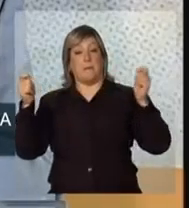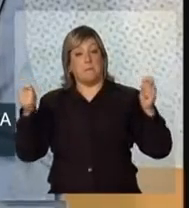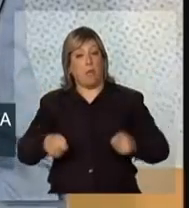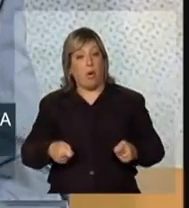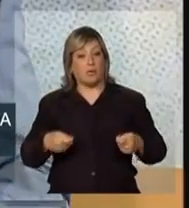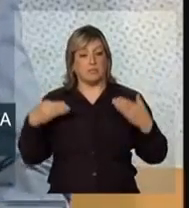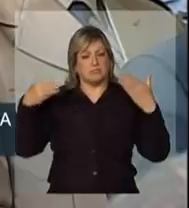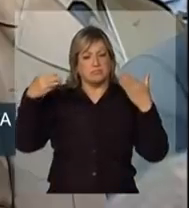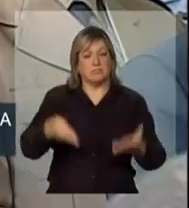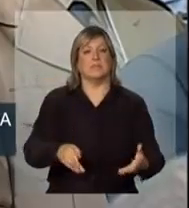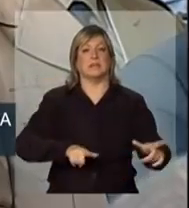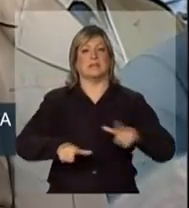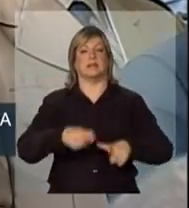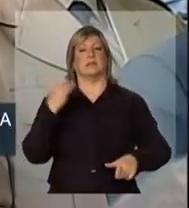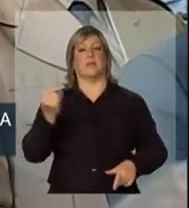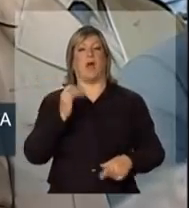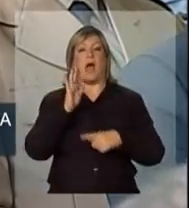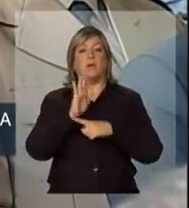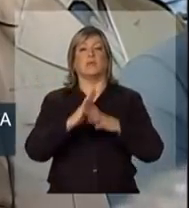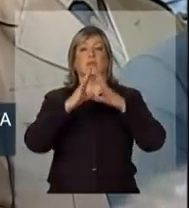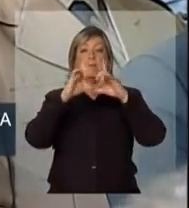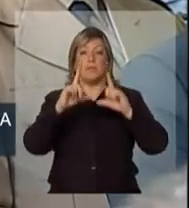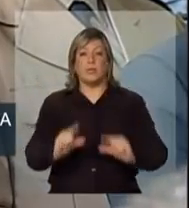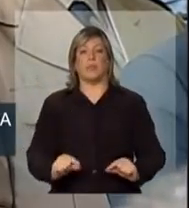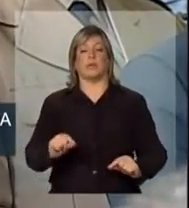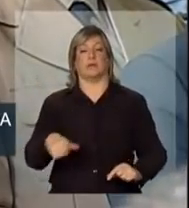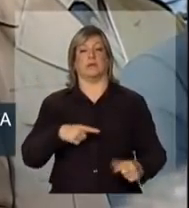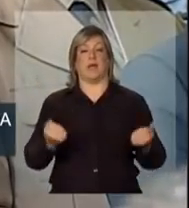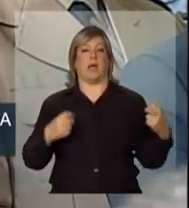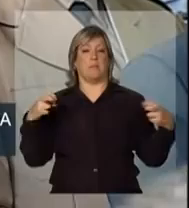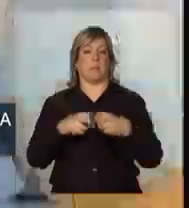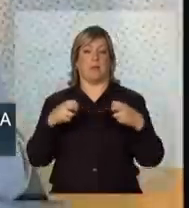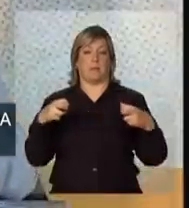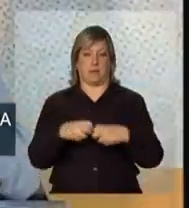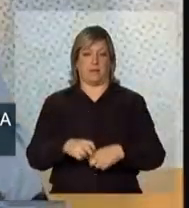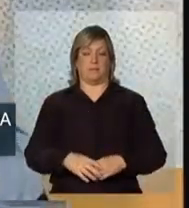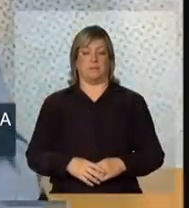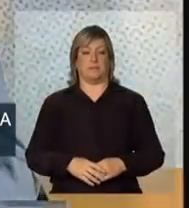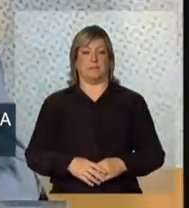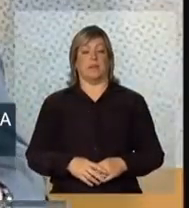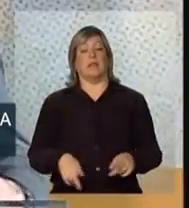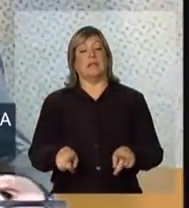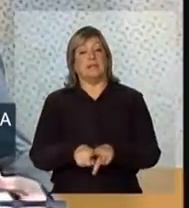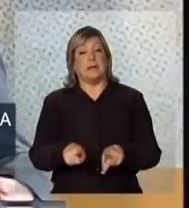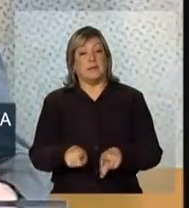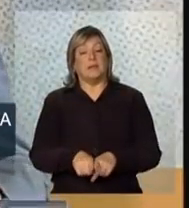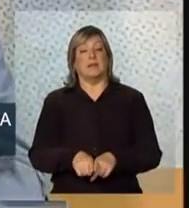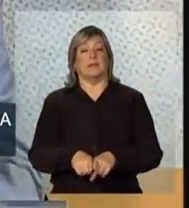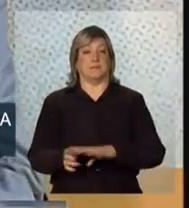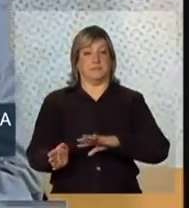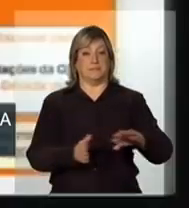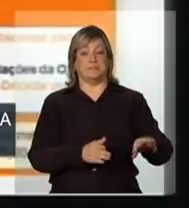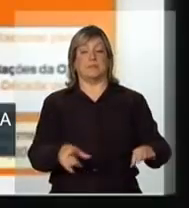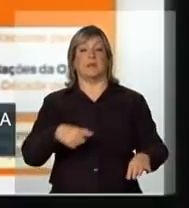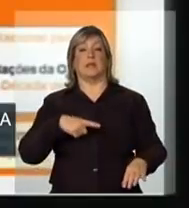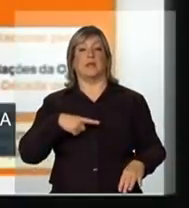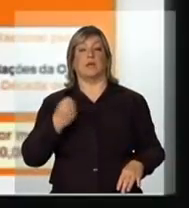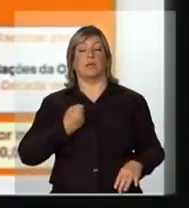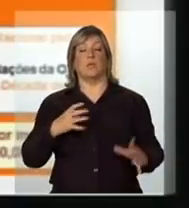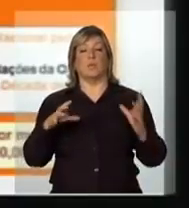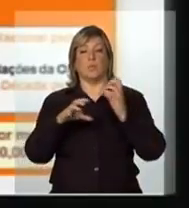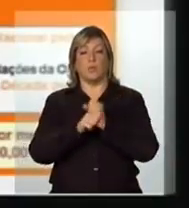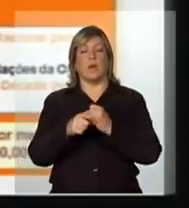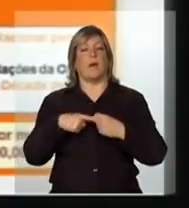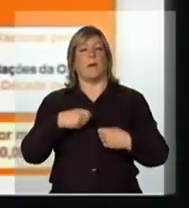ator importante nessa redução do acidente de trânsito. Pode passar. Por último, esses resultados que nós tivemos de números extremamente